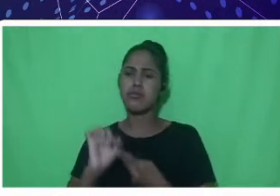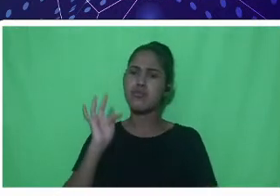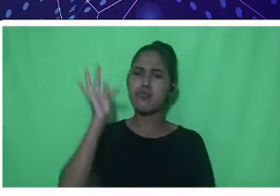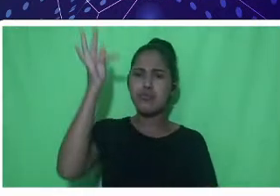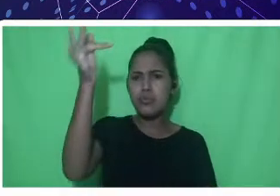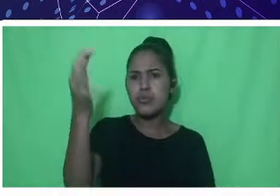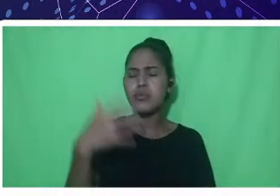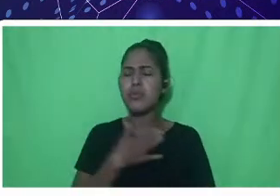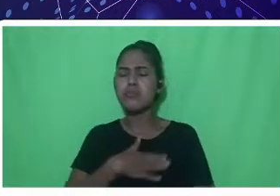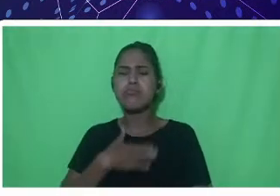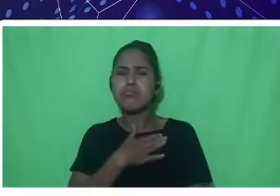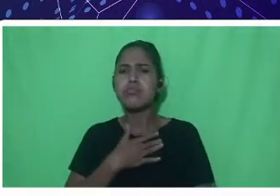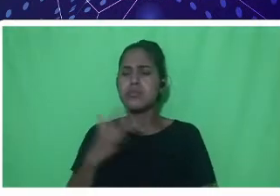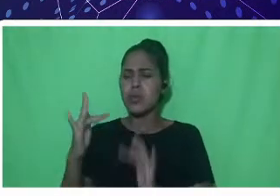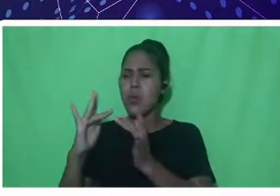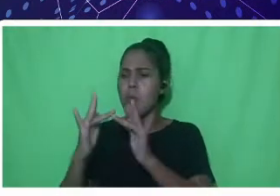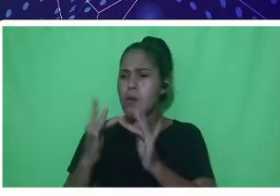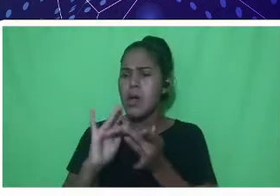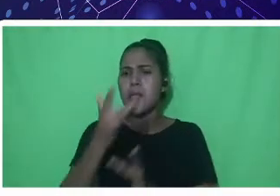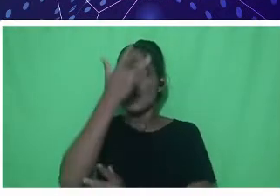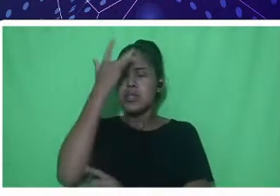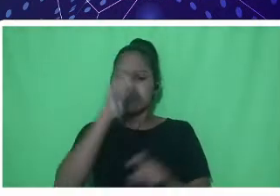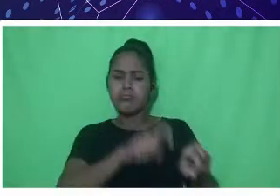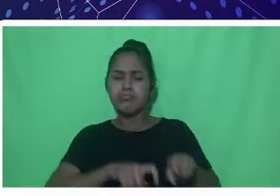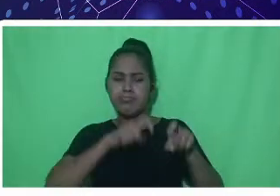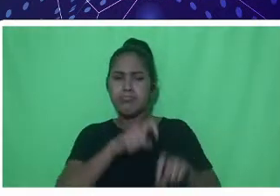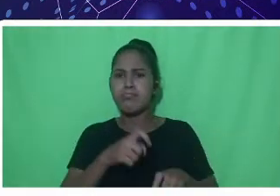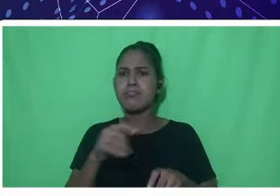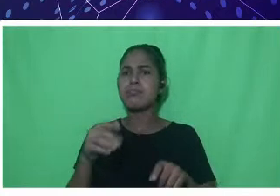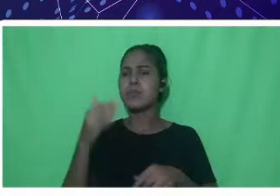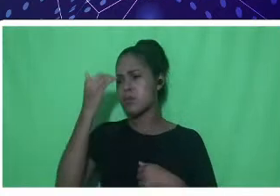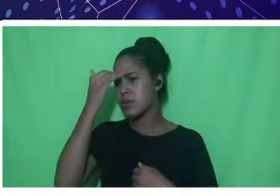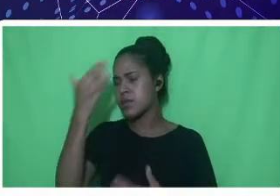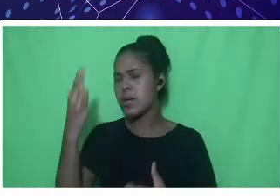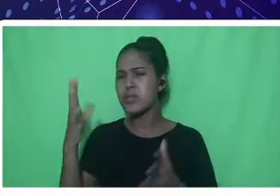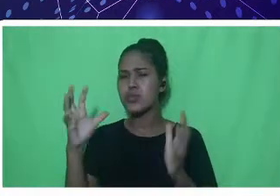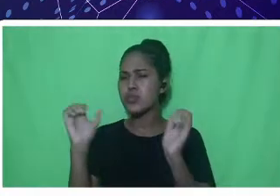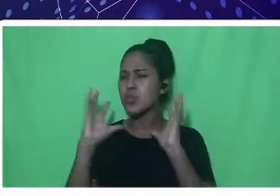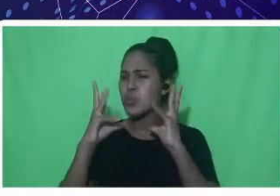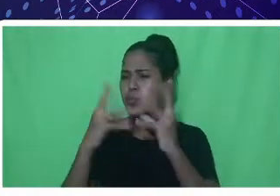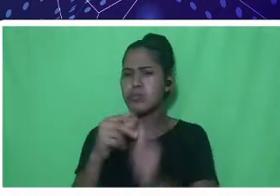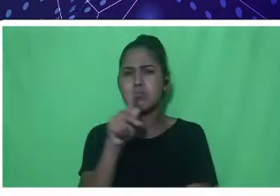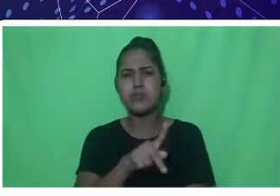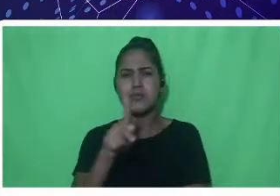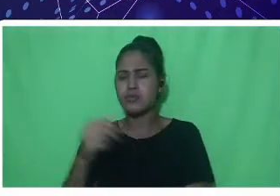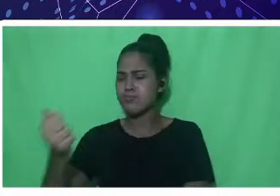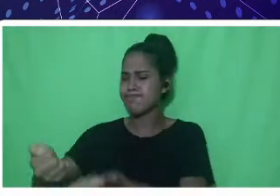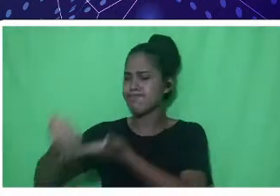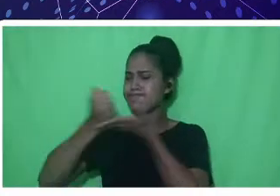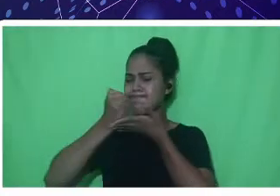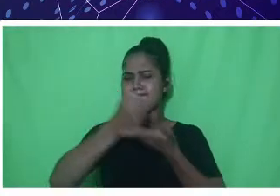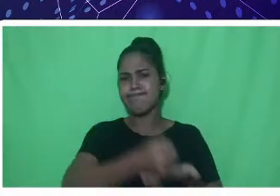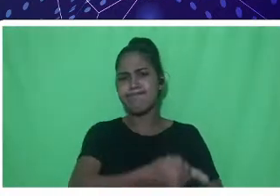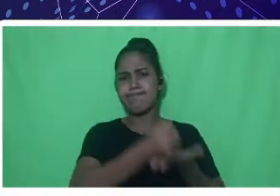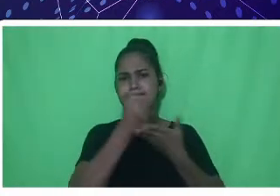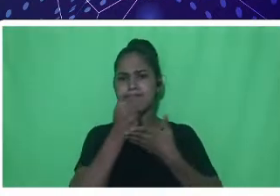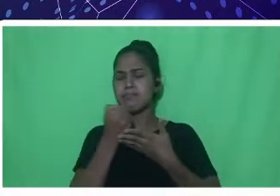piscicultores, agradeço aqui aos professores, todos muito dedicados na nossa formação,